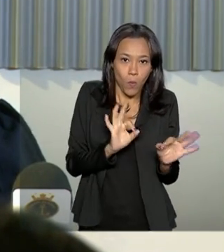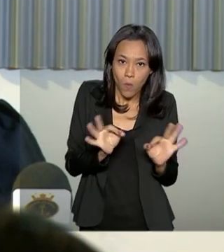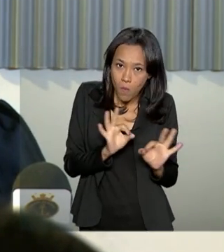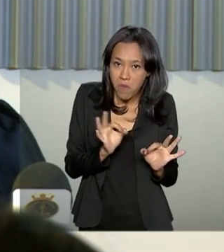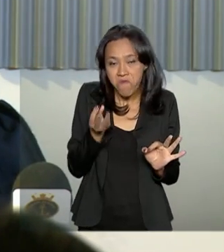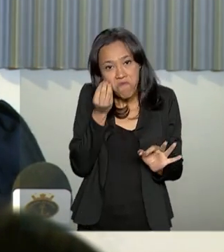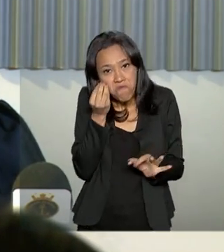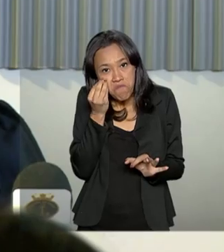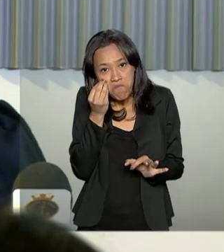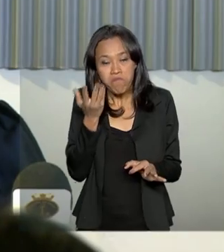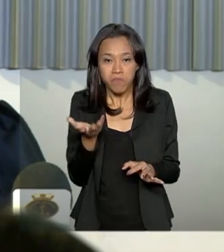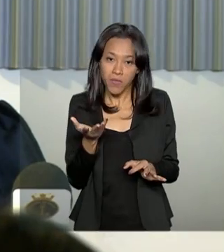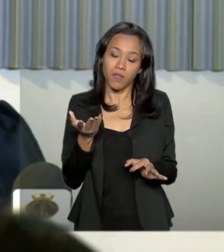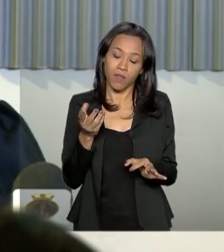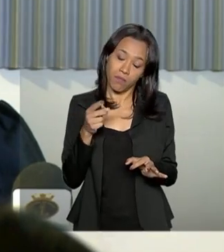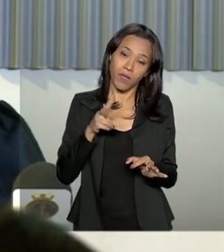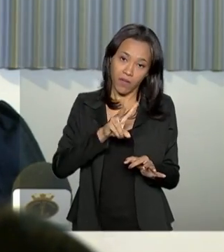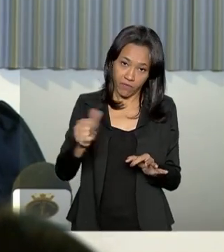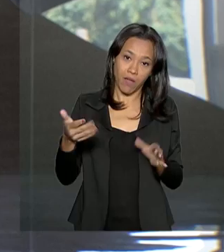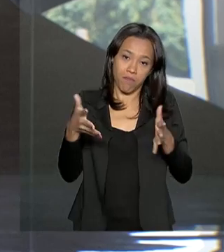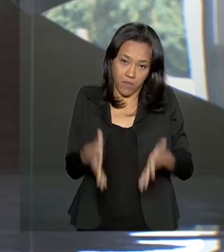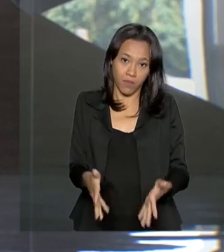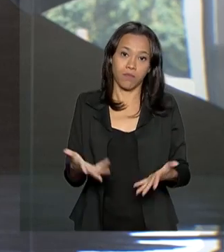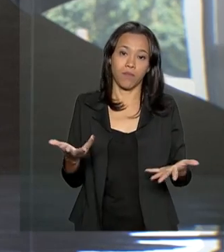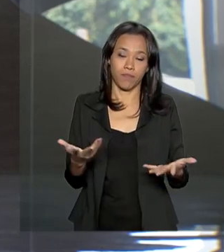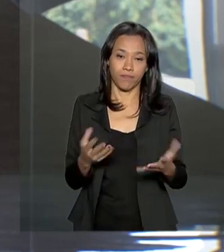muito provavelmente, ele participará também.